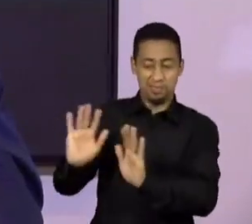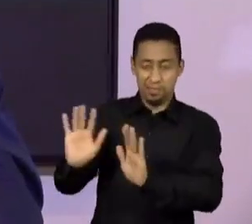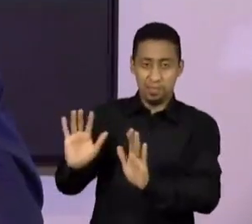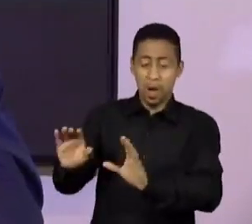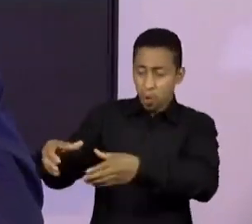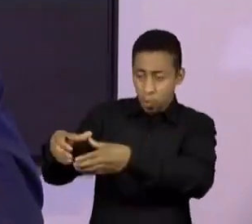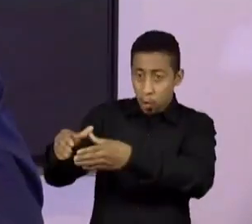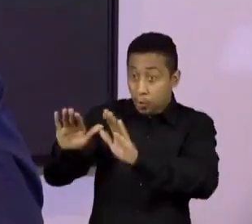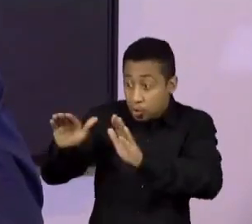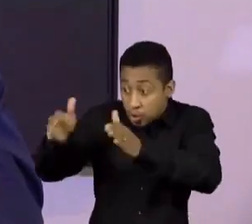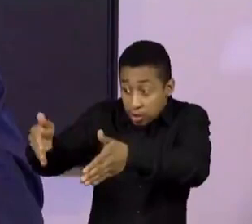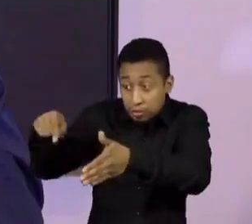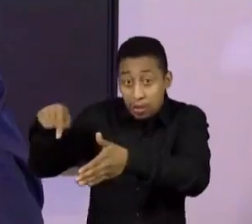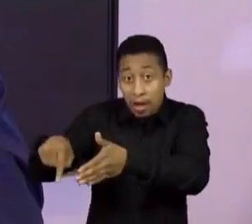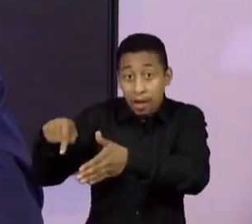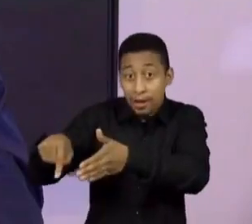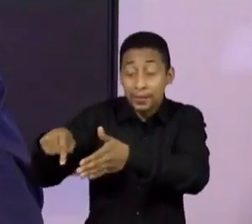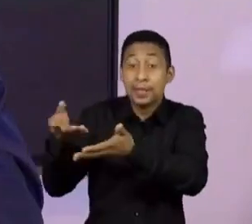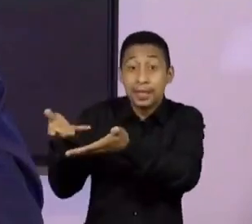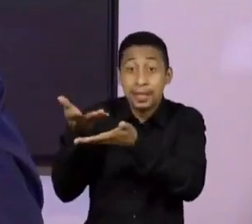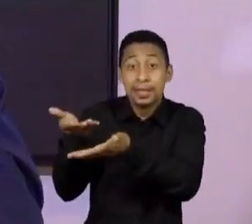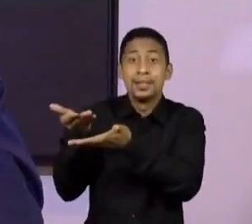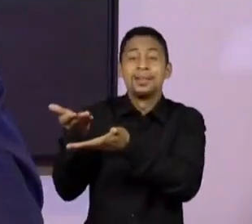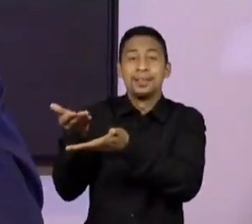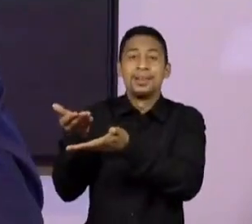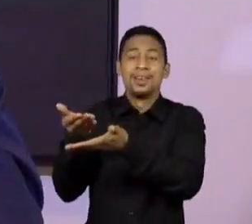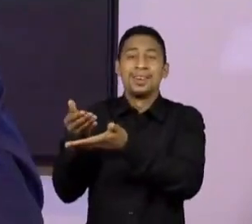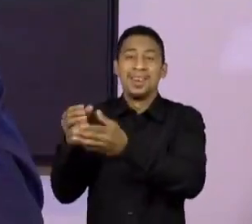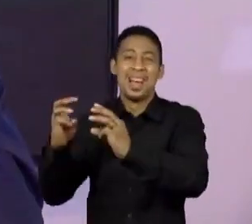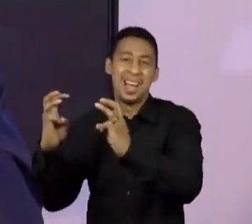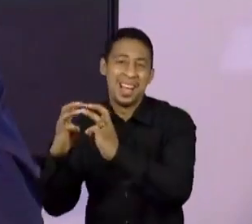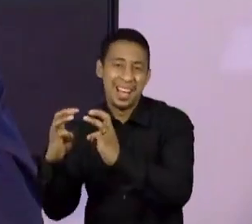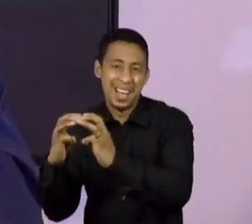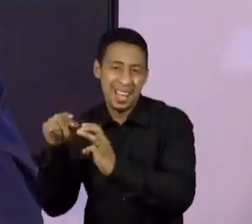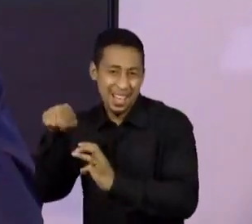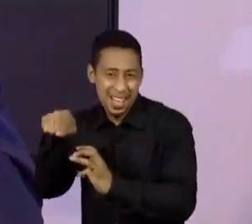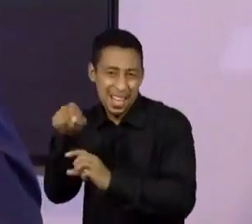queriam entrar para o Instituto Rio Branco,